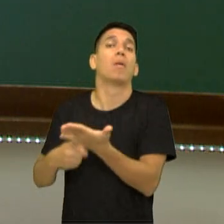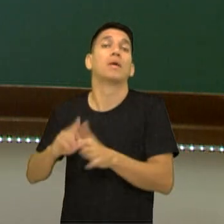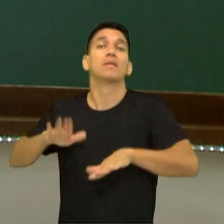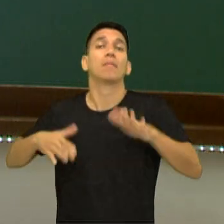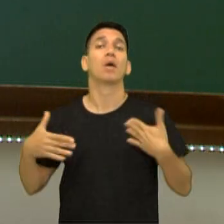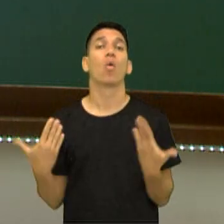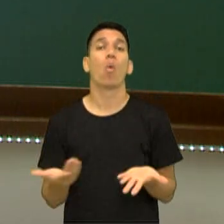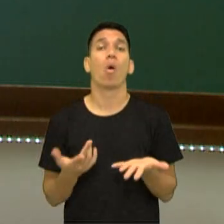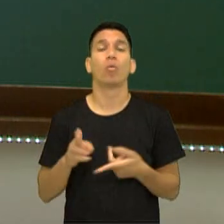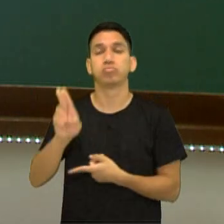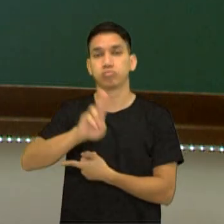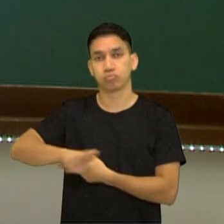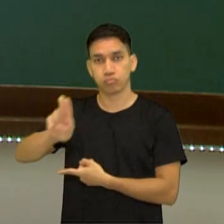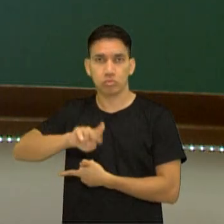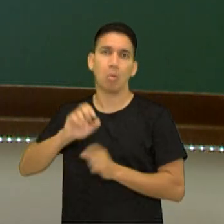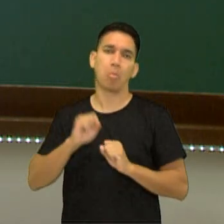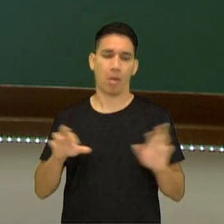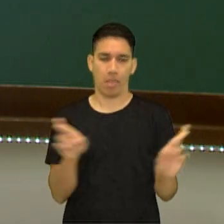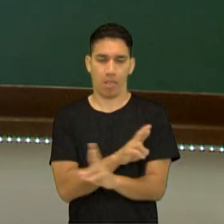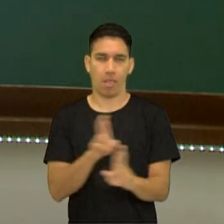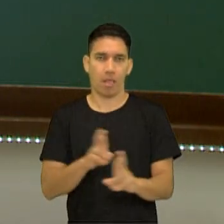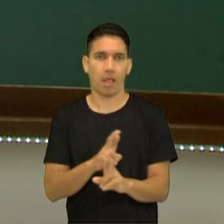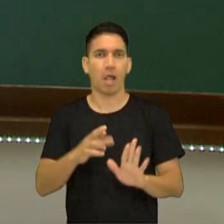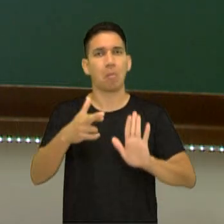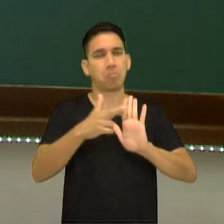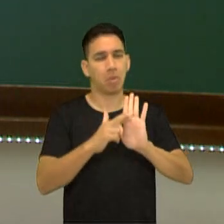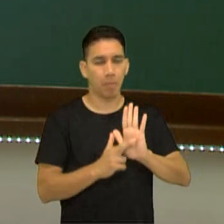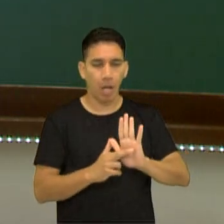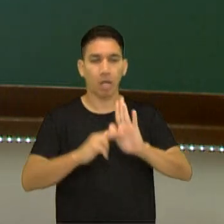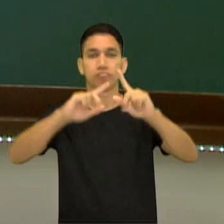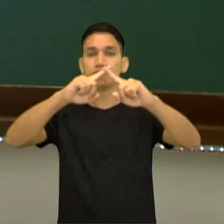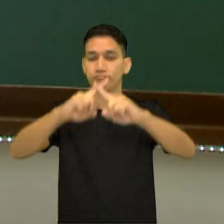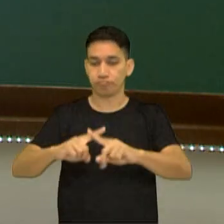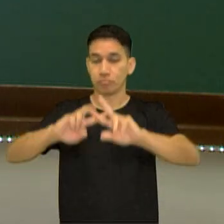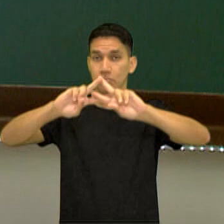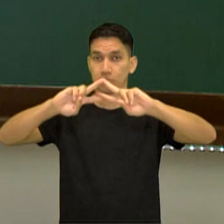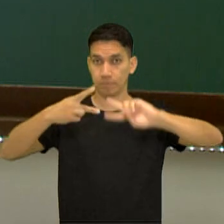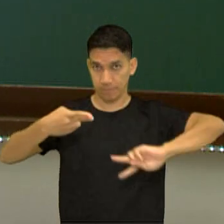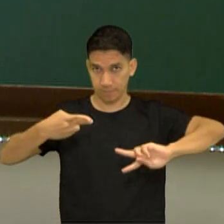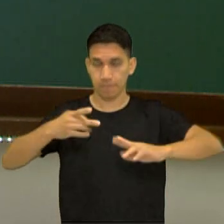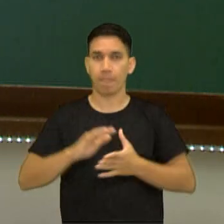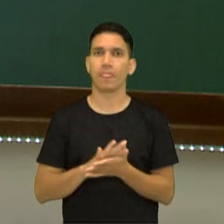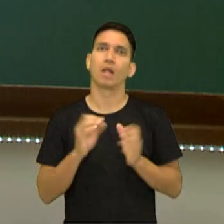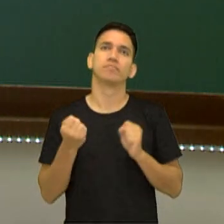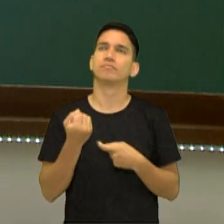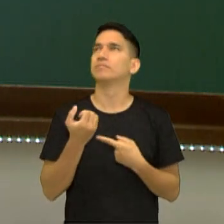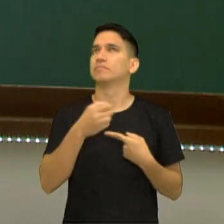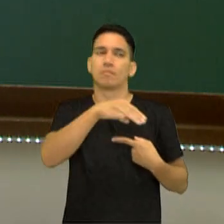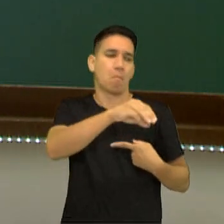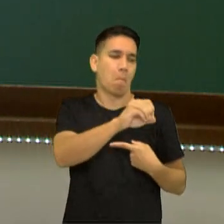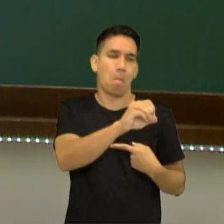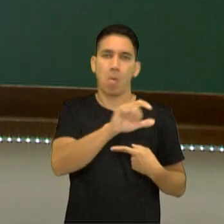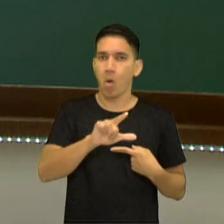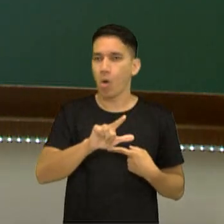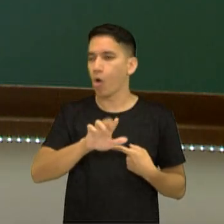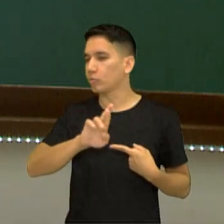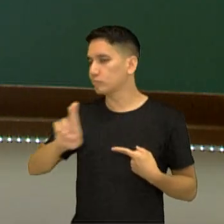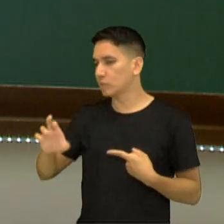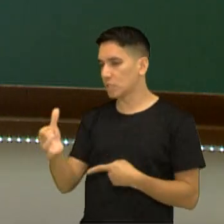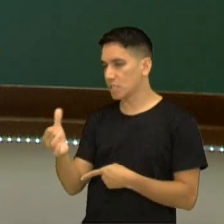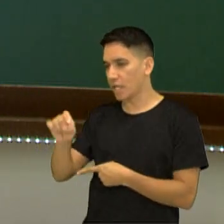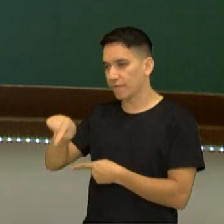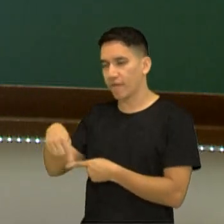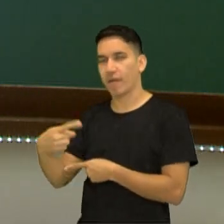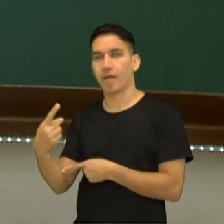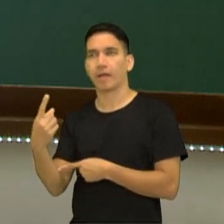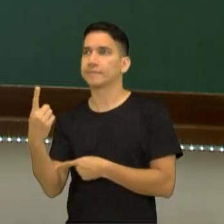trabalhando, eu posso fazer uma relação de regra de 3 e colocar lá, que um mol vale 6 vezes 10 na 23, então se eu